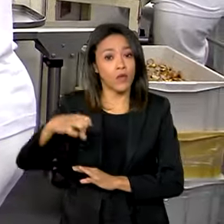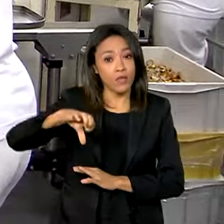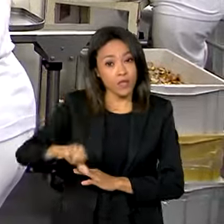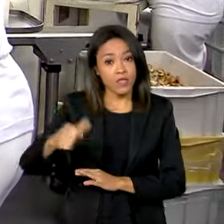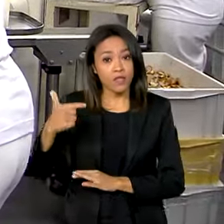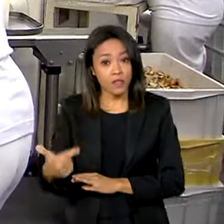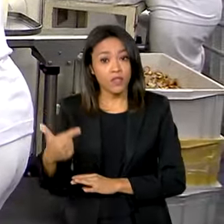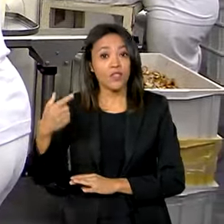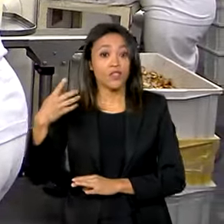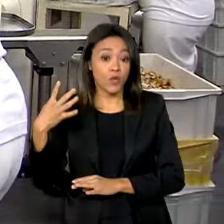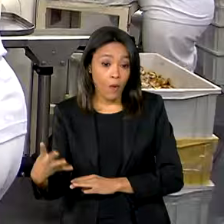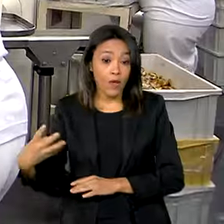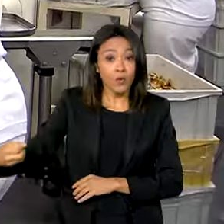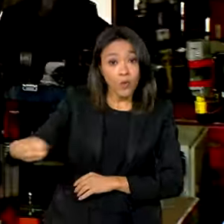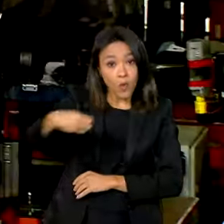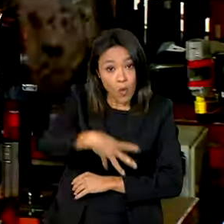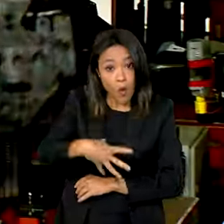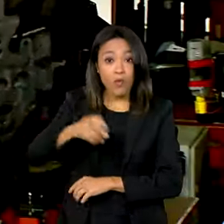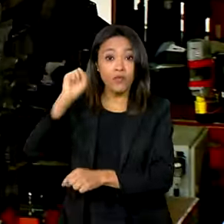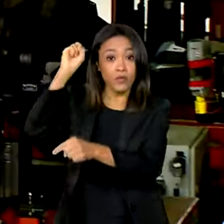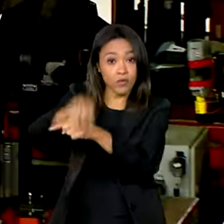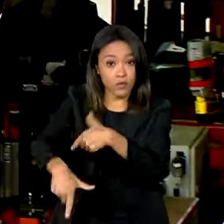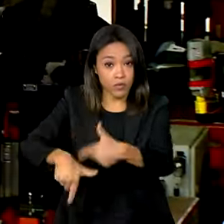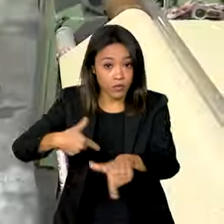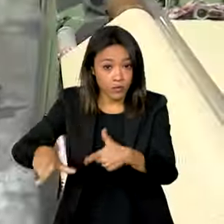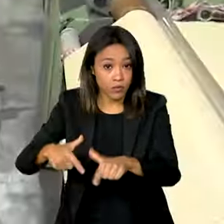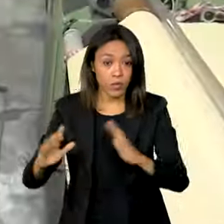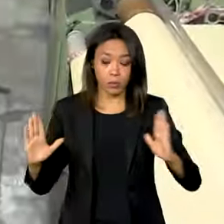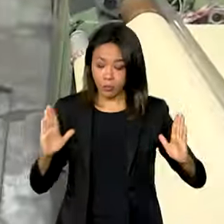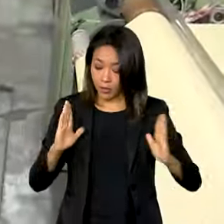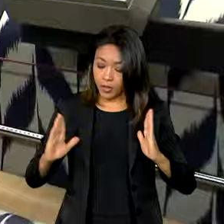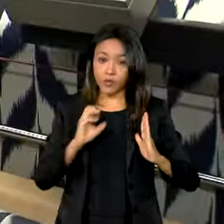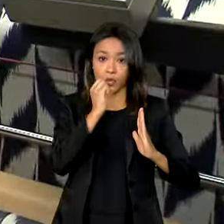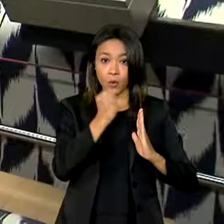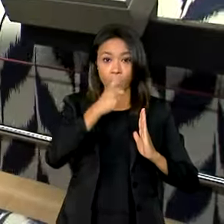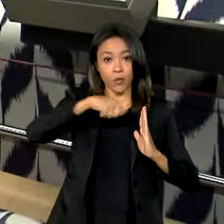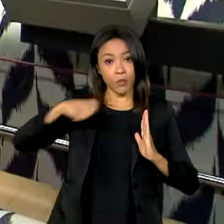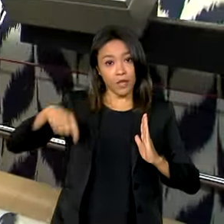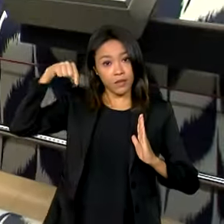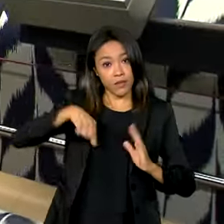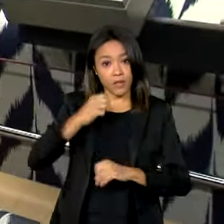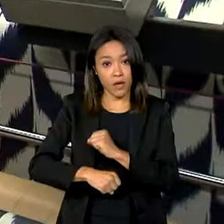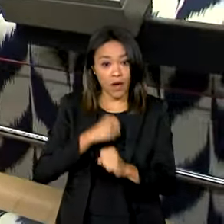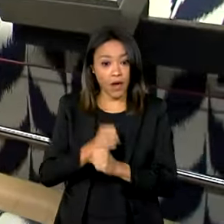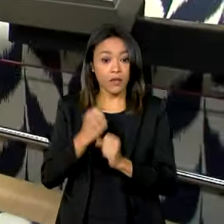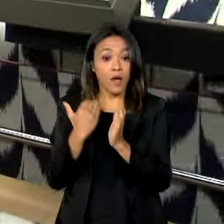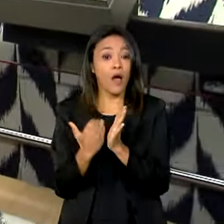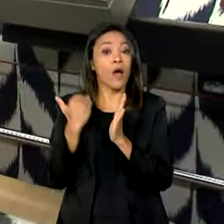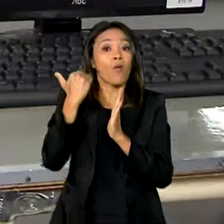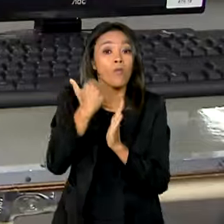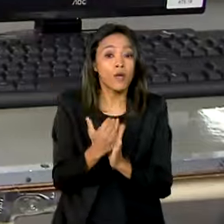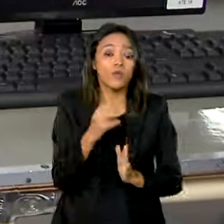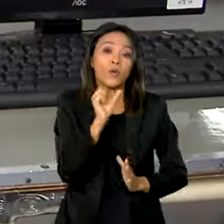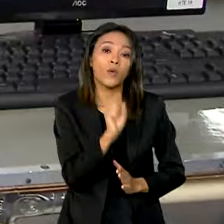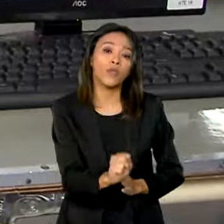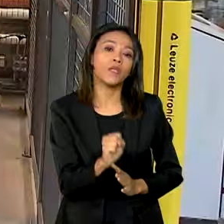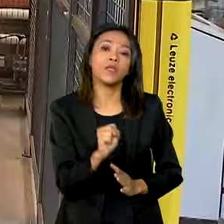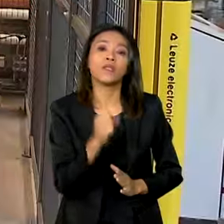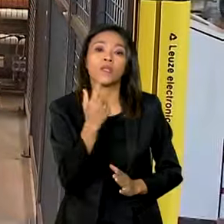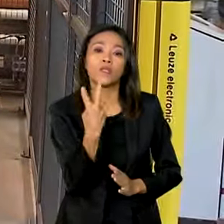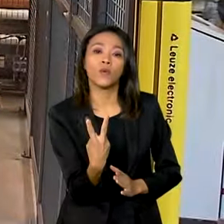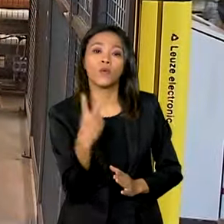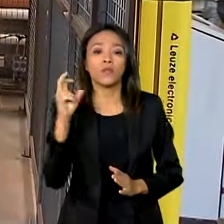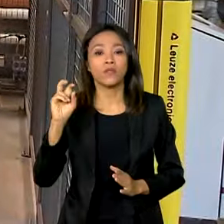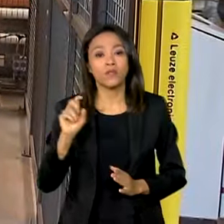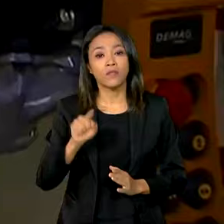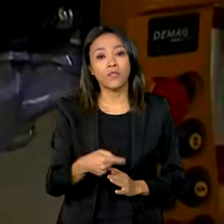novos postos de trabalho nos oito primeiros meses do ano, um aumento de 82,5%